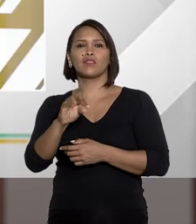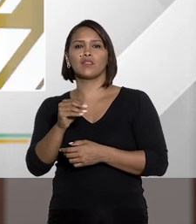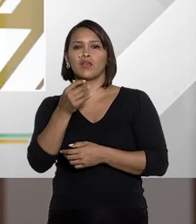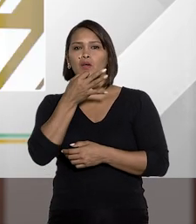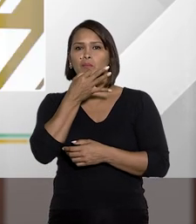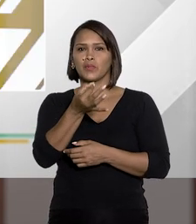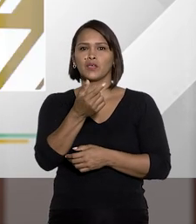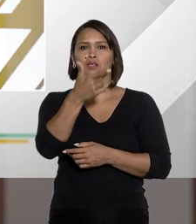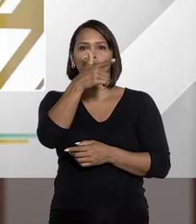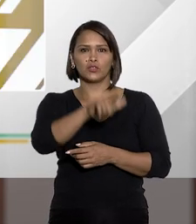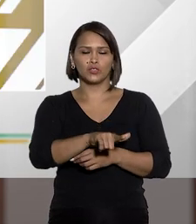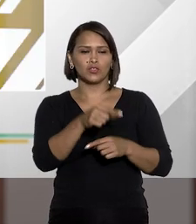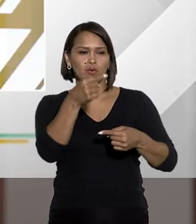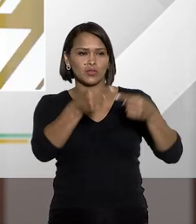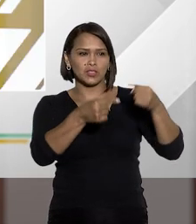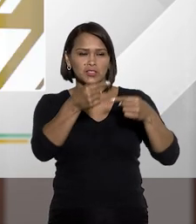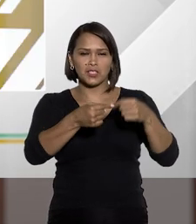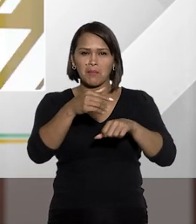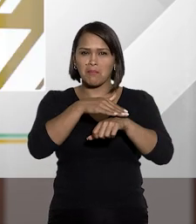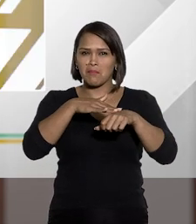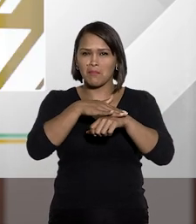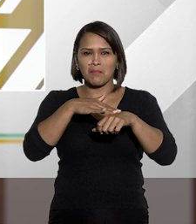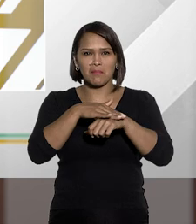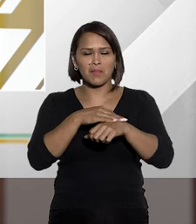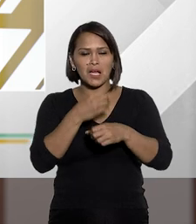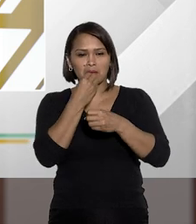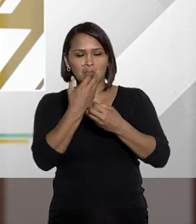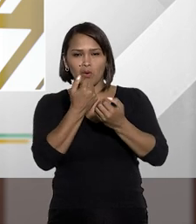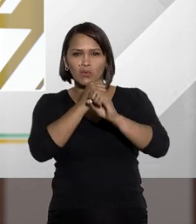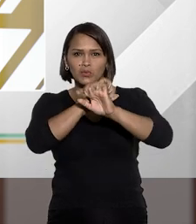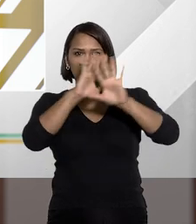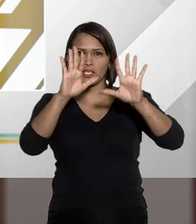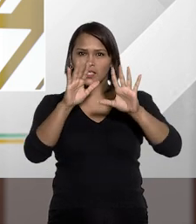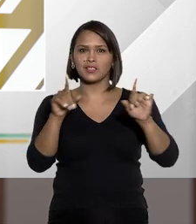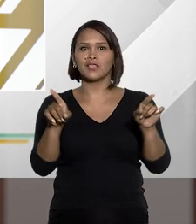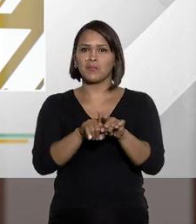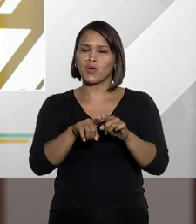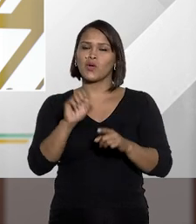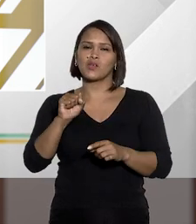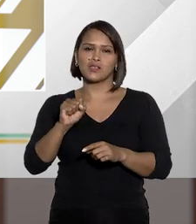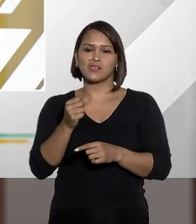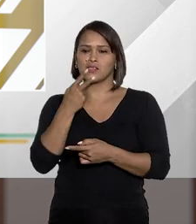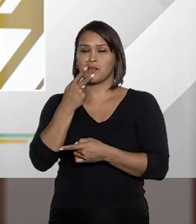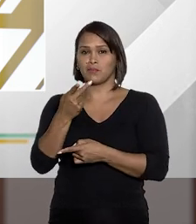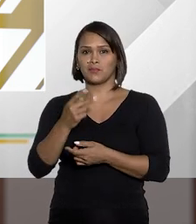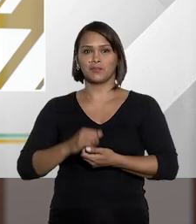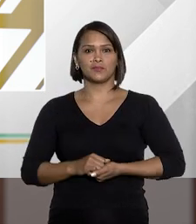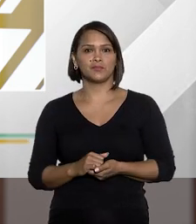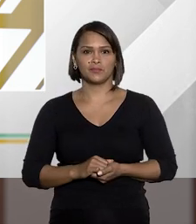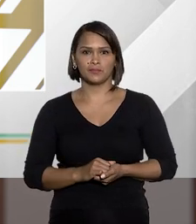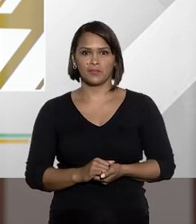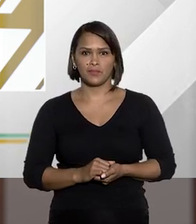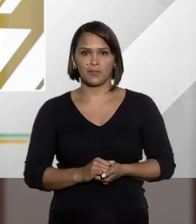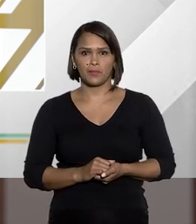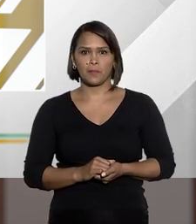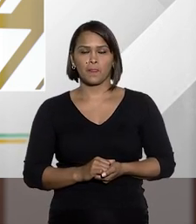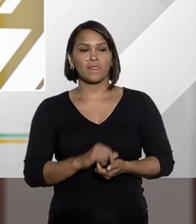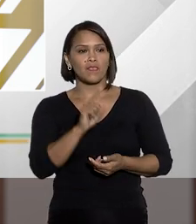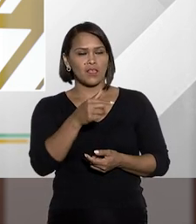gostaria de opinar? Mais uma vez, esse debate muito esclarecedor até, pode falar, professor Renato.